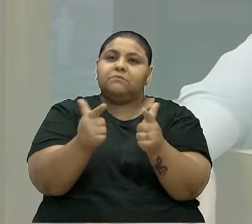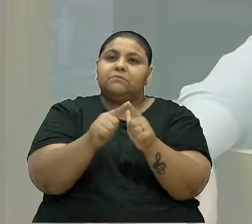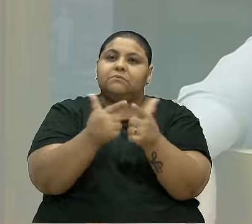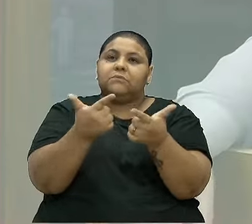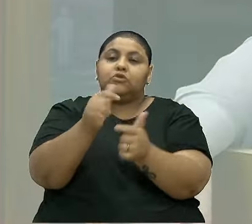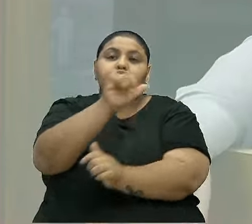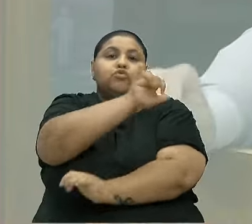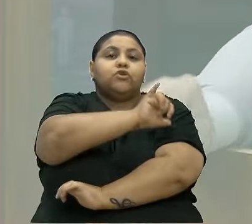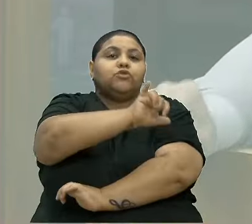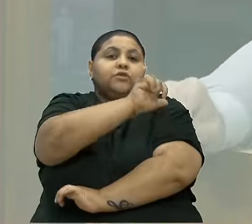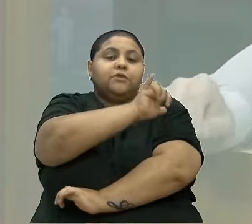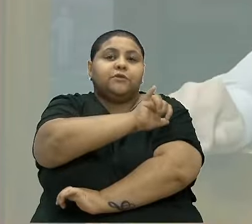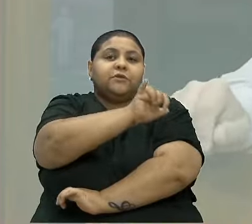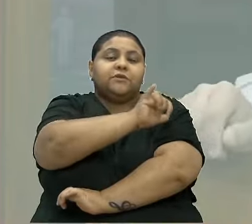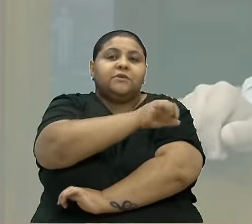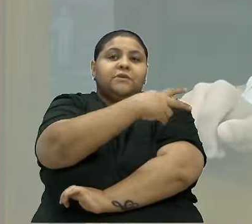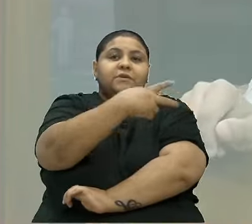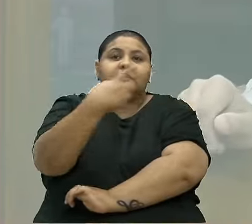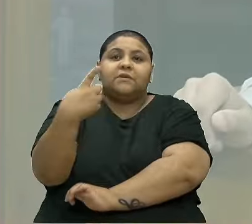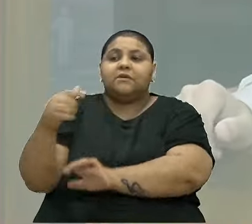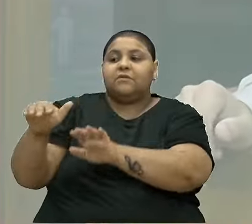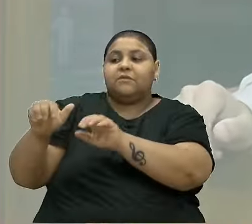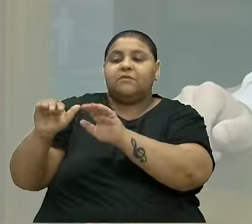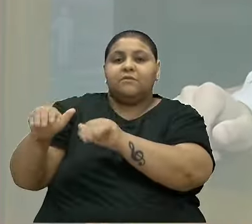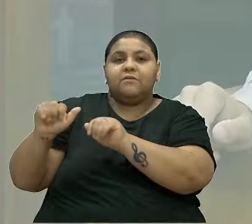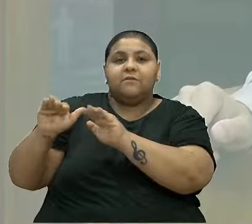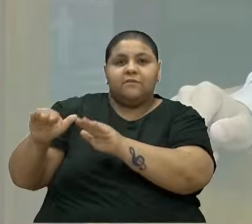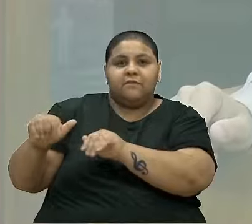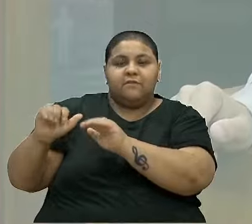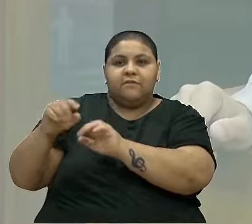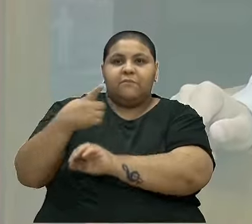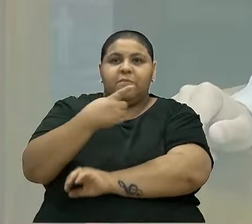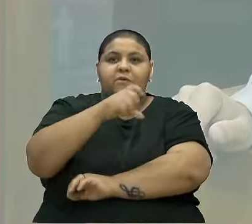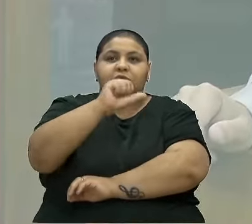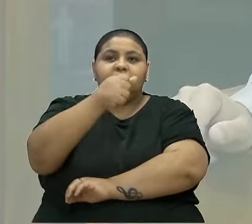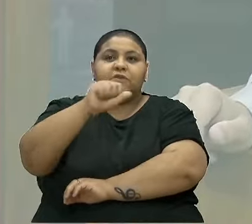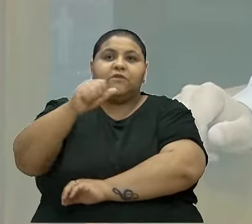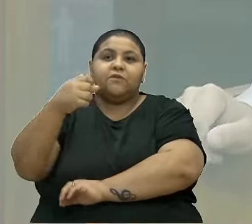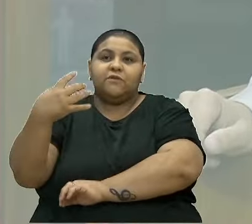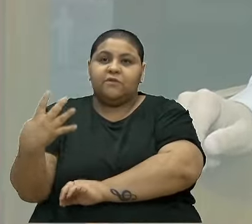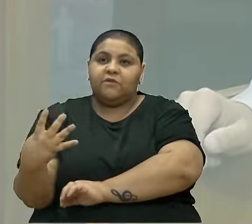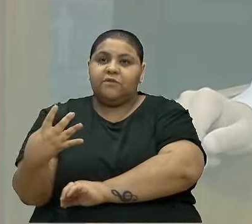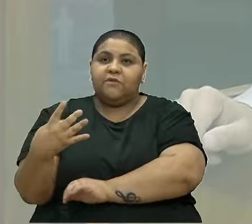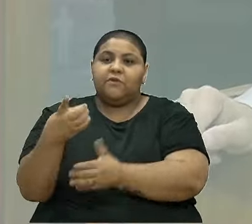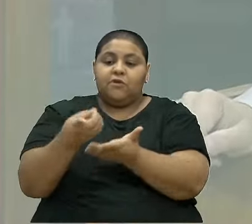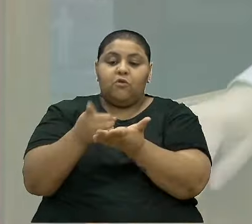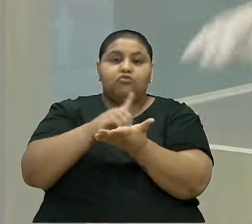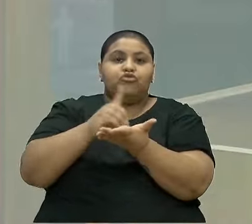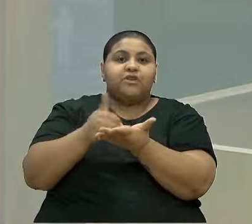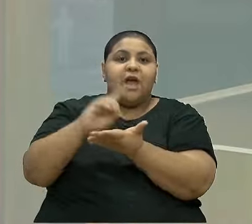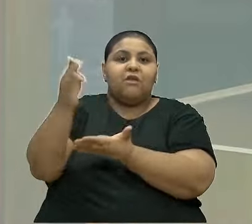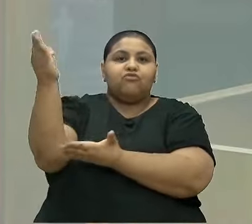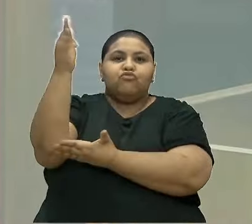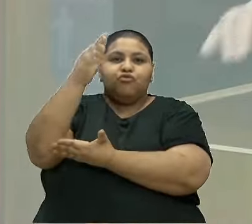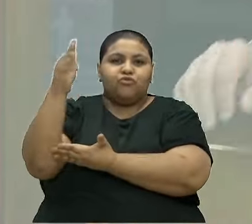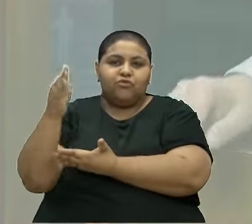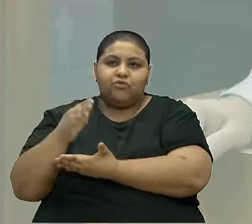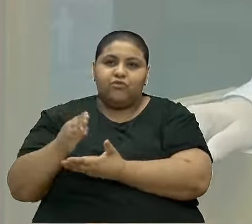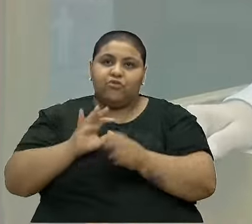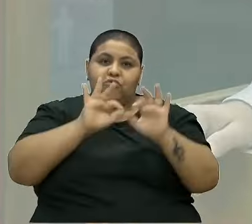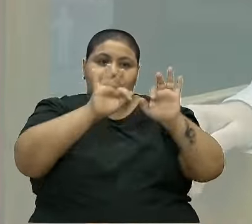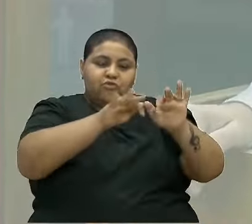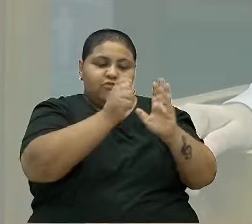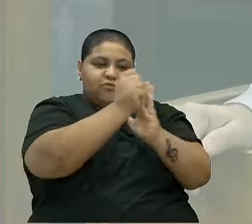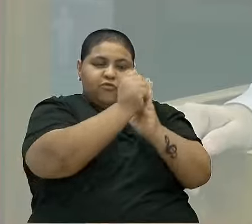Rio de Janeiro, de 21 de setembro de 1884. É o Diário do Brasil. No final do